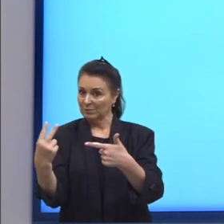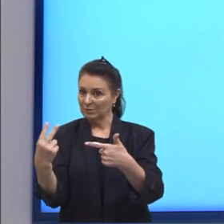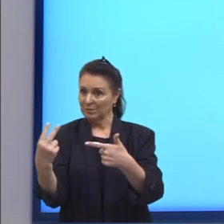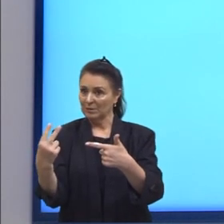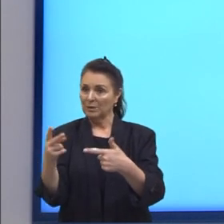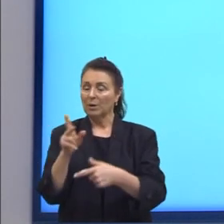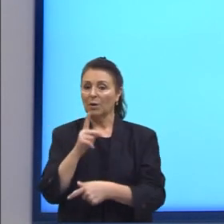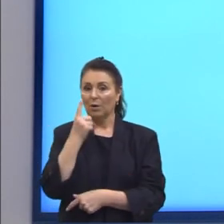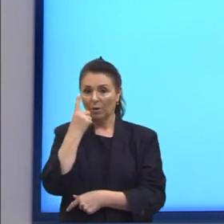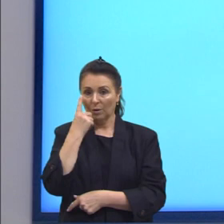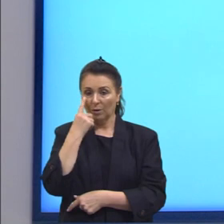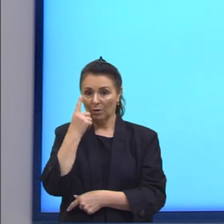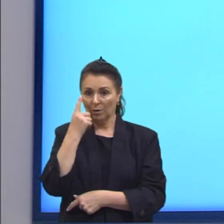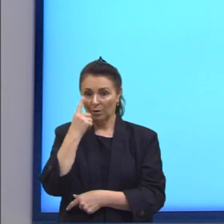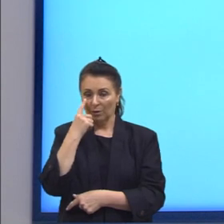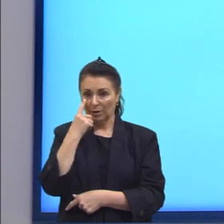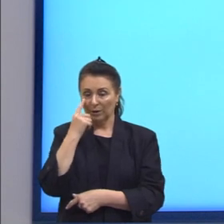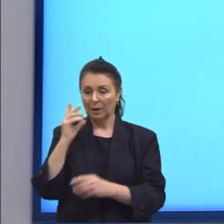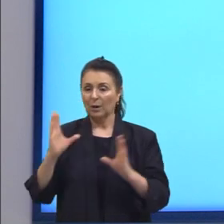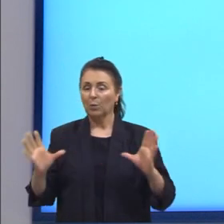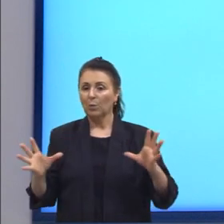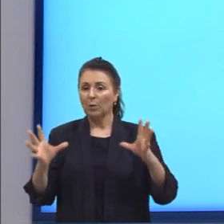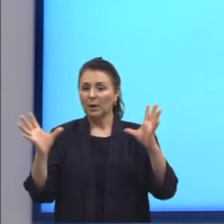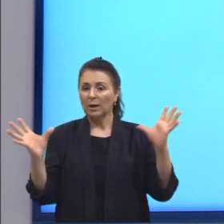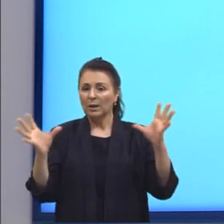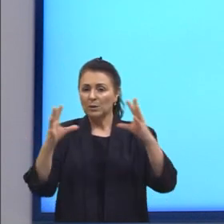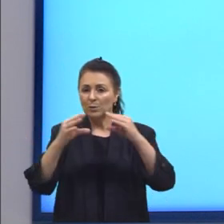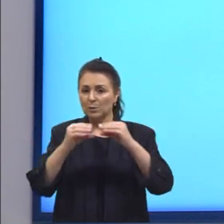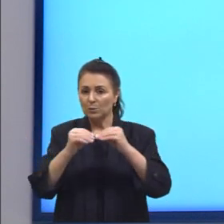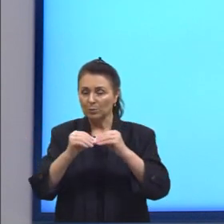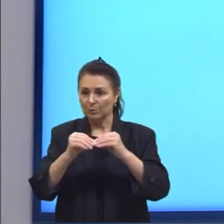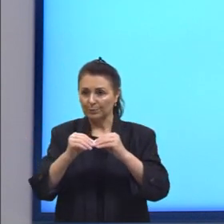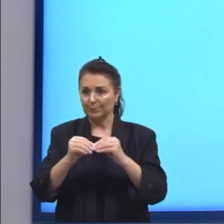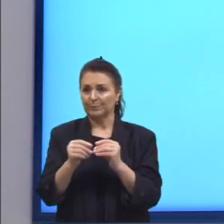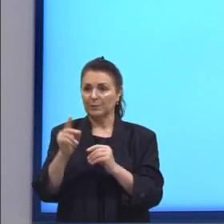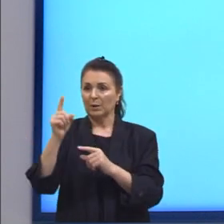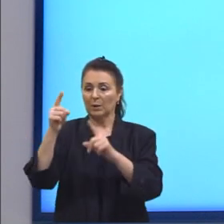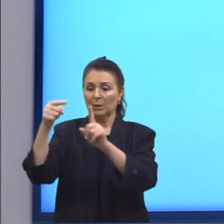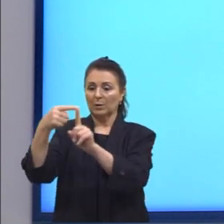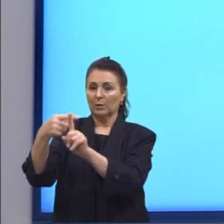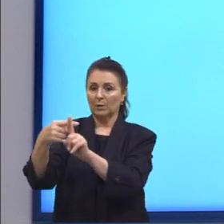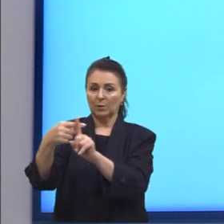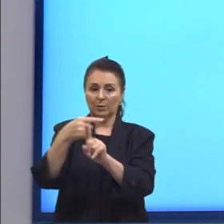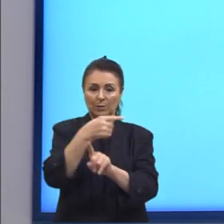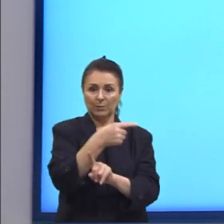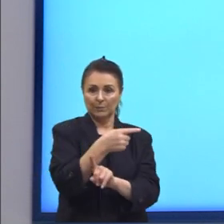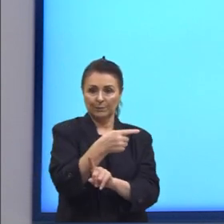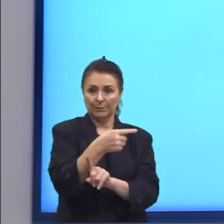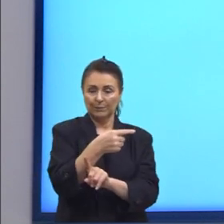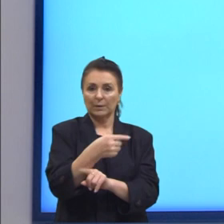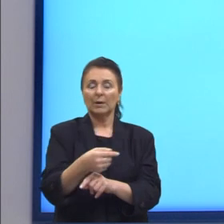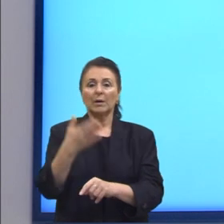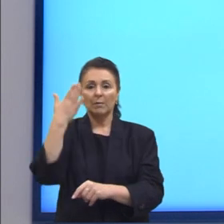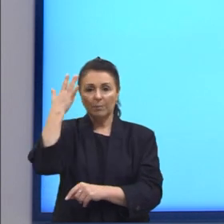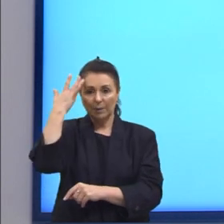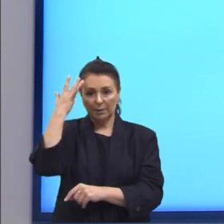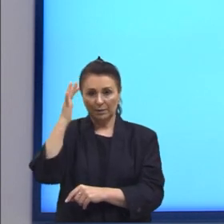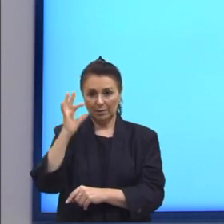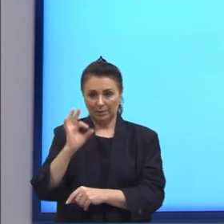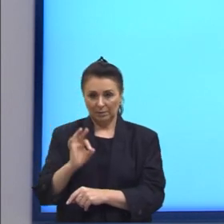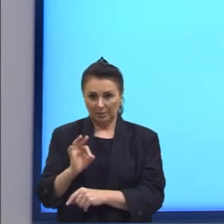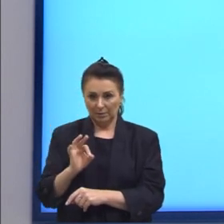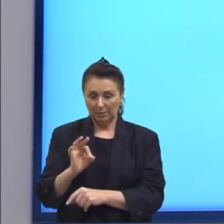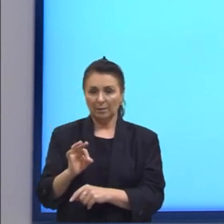vou trazer para vocês um resuminho sobre estes sinais. Para compreender qual é o sinal de cada uma das